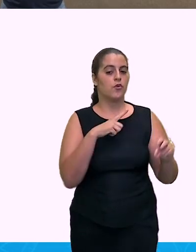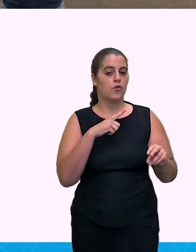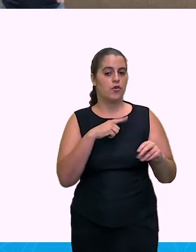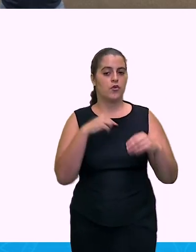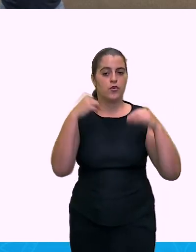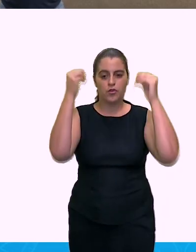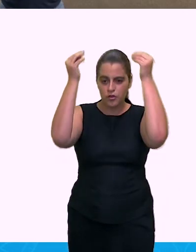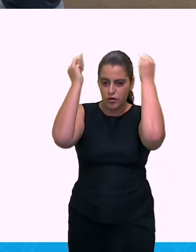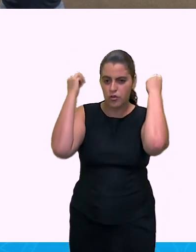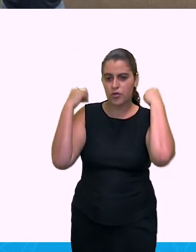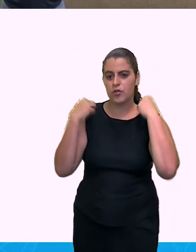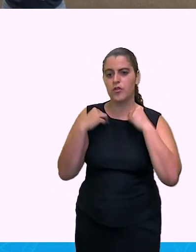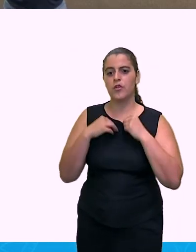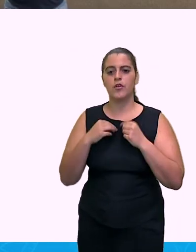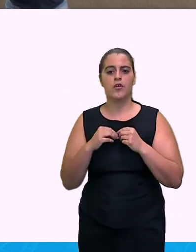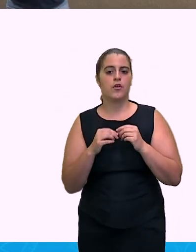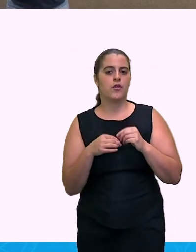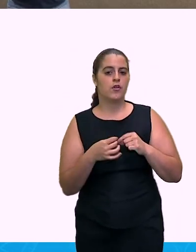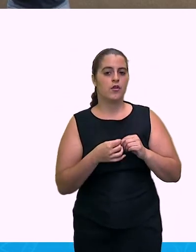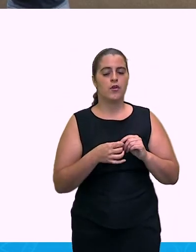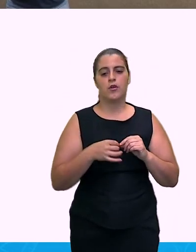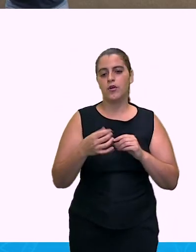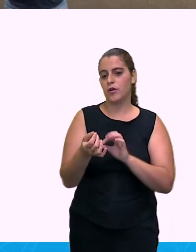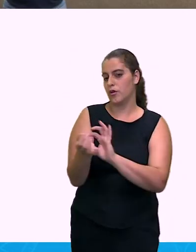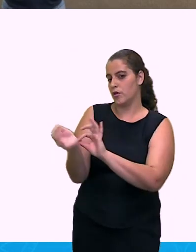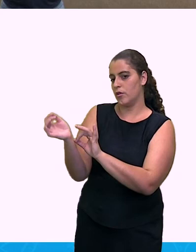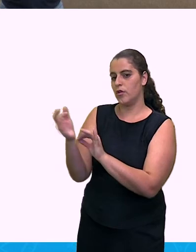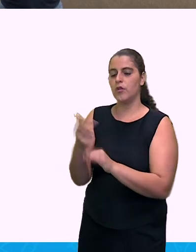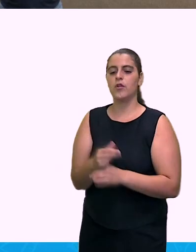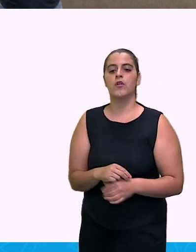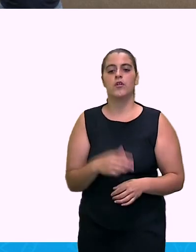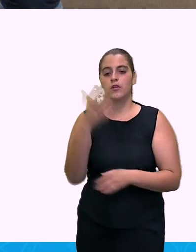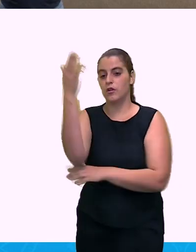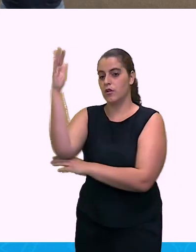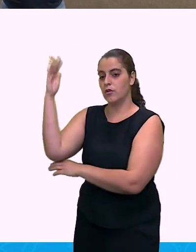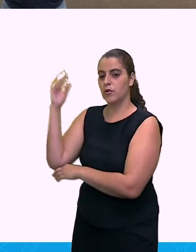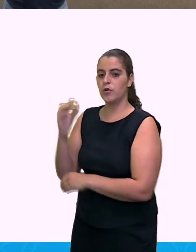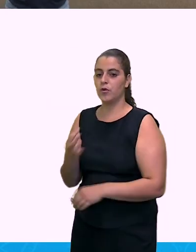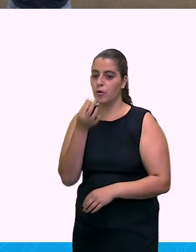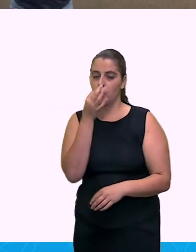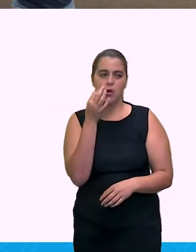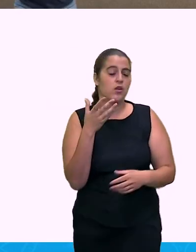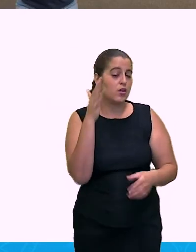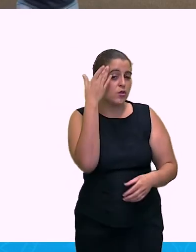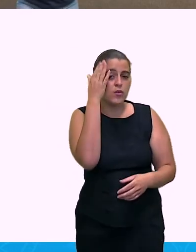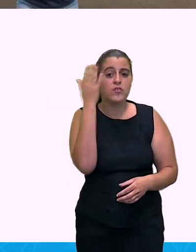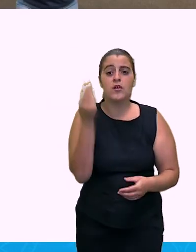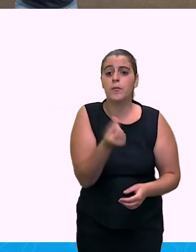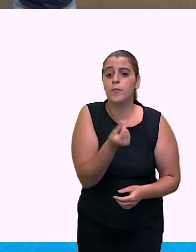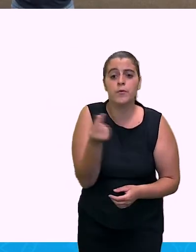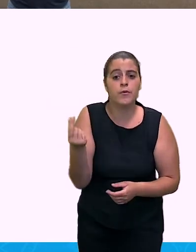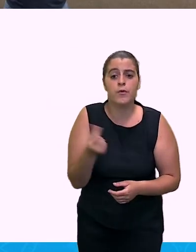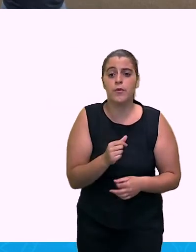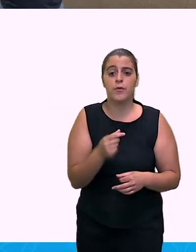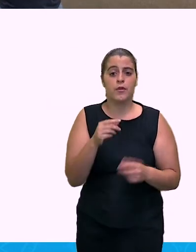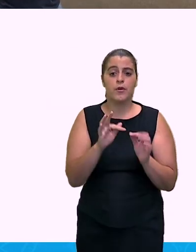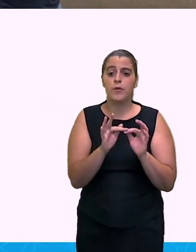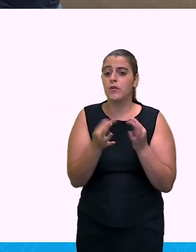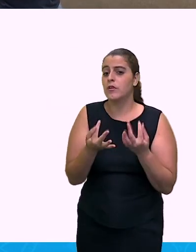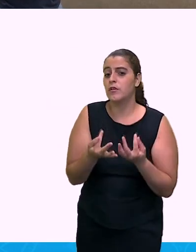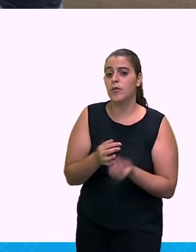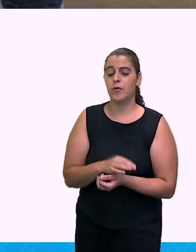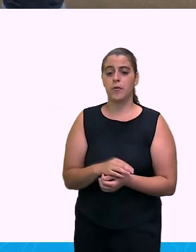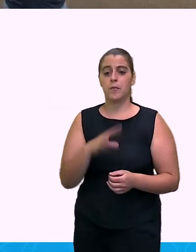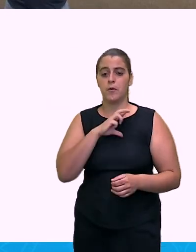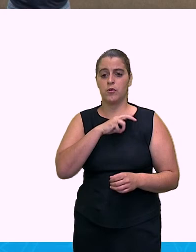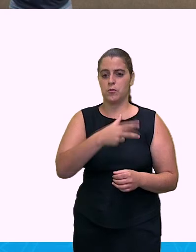deles, né, de pedras, de coisas da natureza, né, de ouro, e eles nem sabiam o valor que isso tinha. Mas